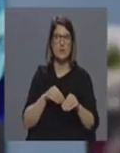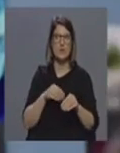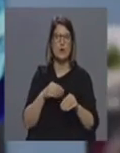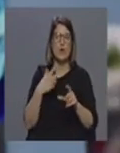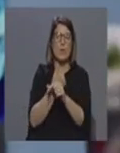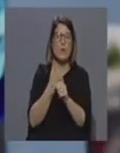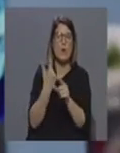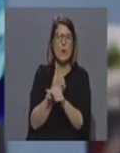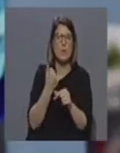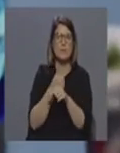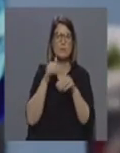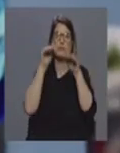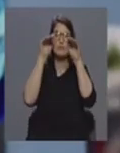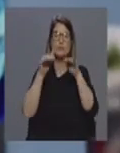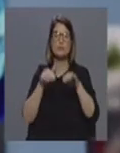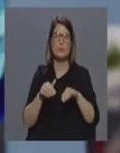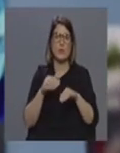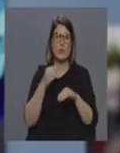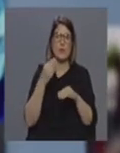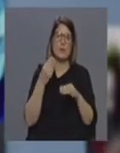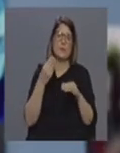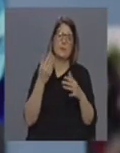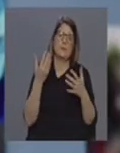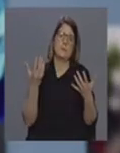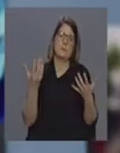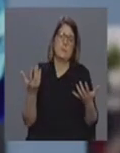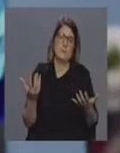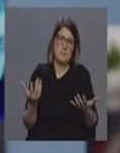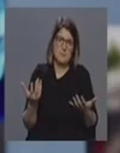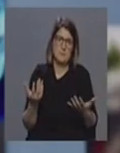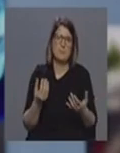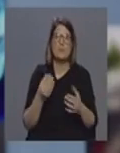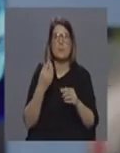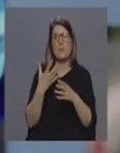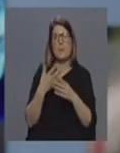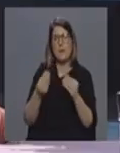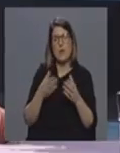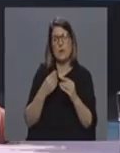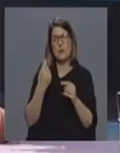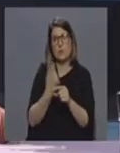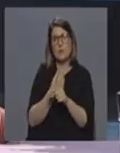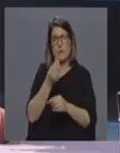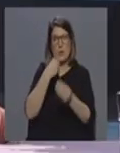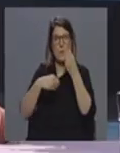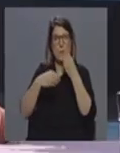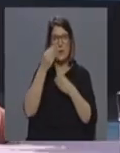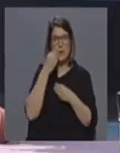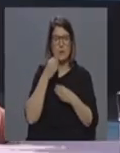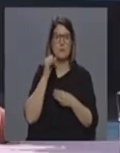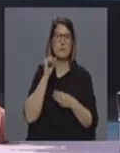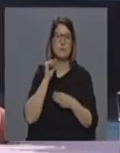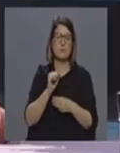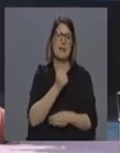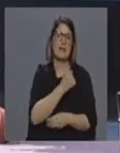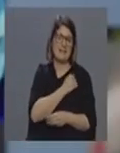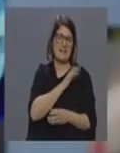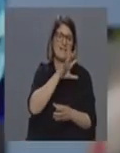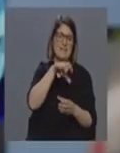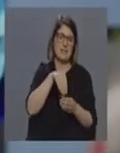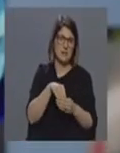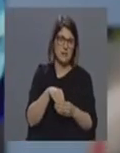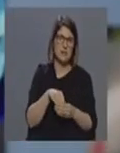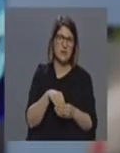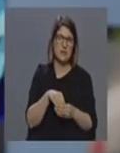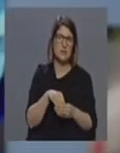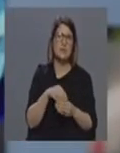fiocado também o estoque de bens combustíveis digamos assim também nos seus domicílios importa dar